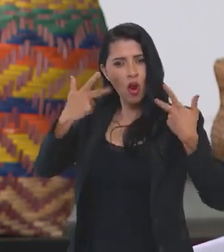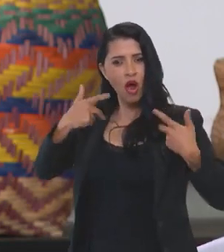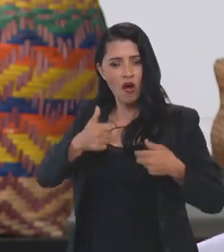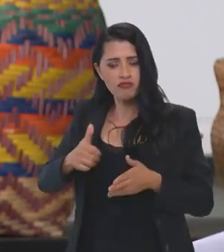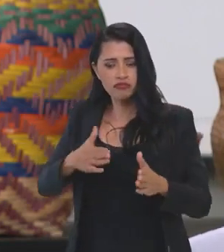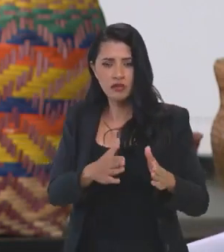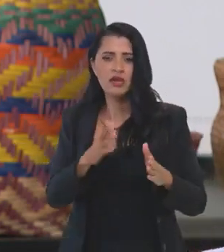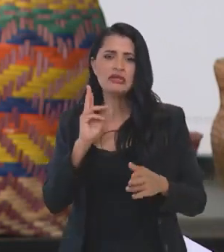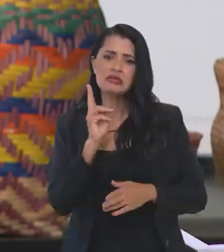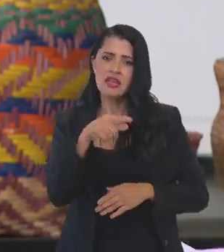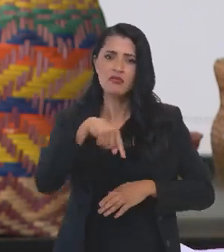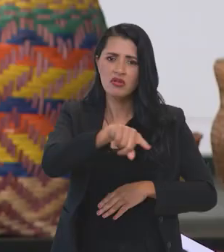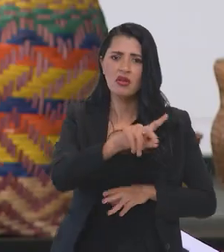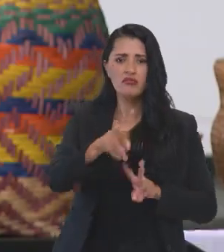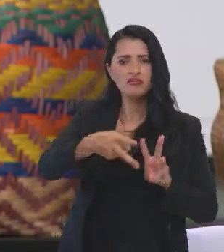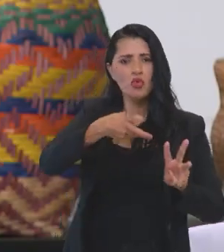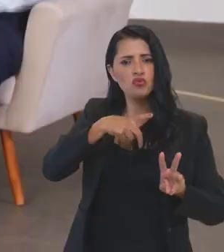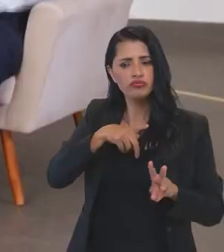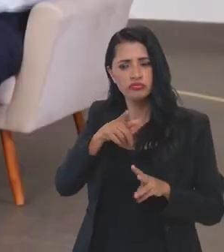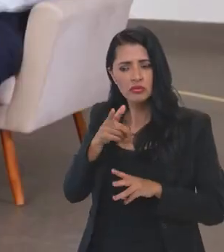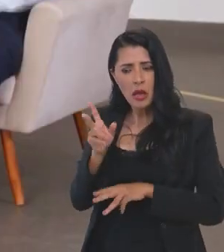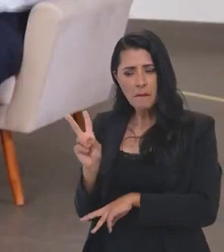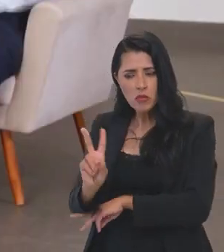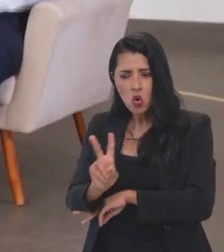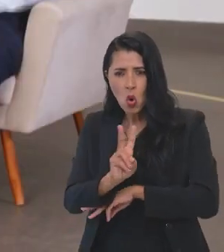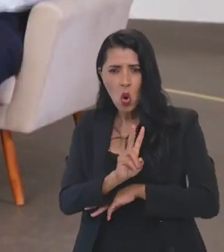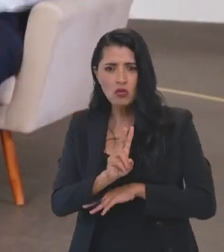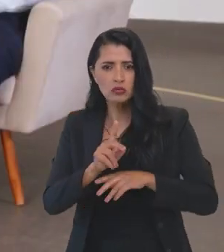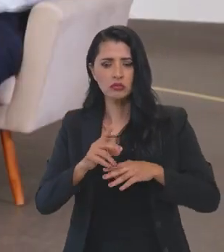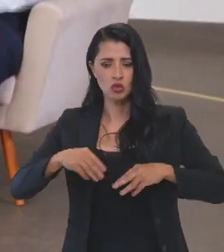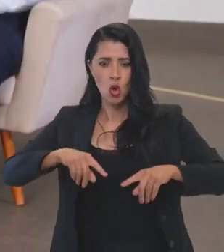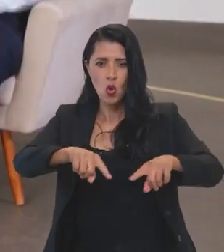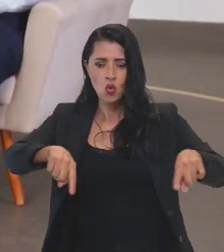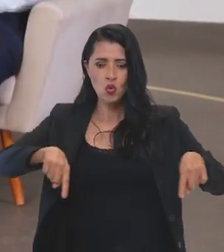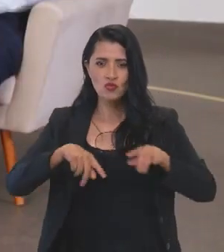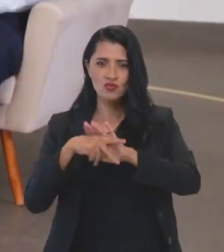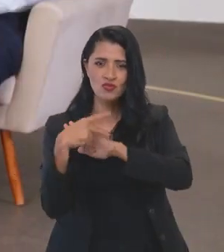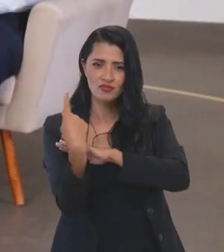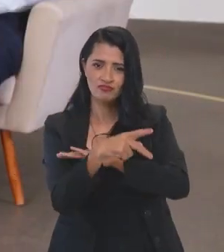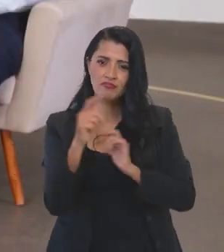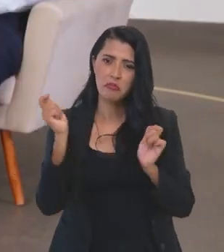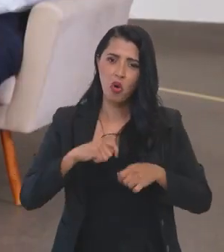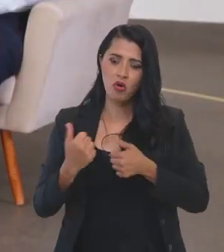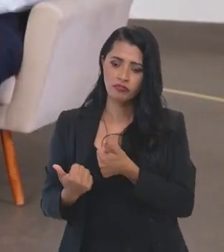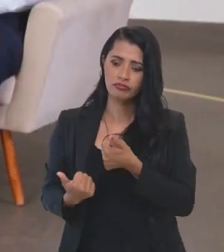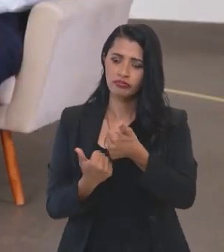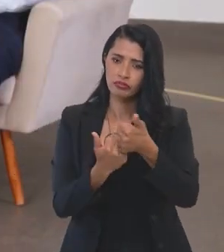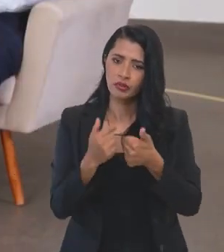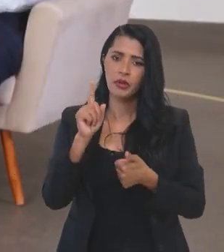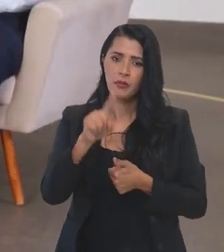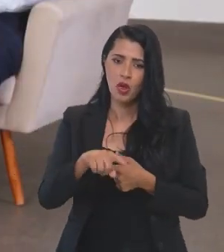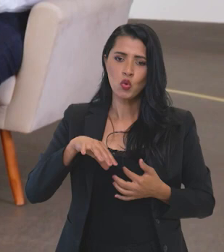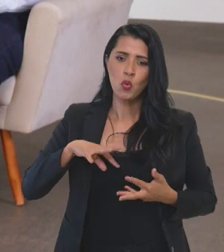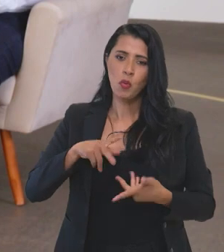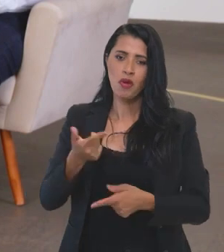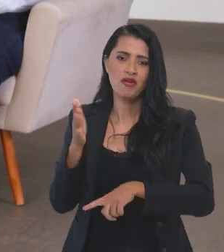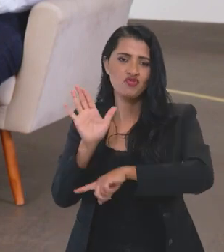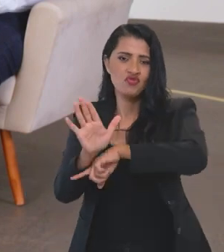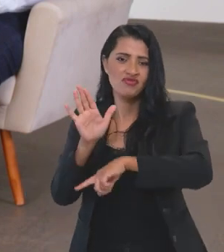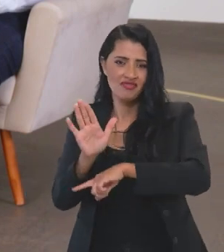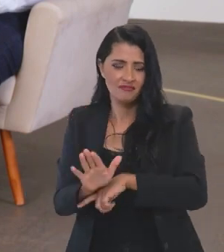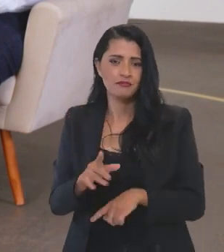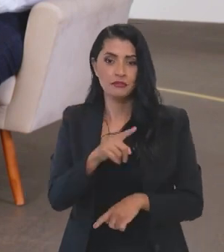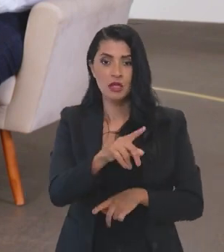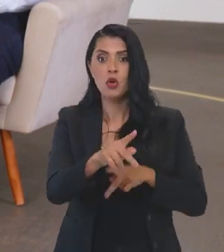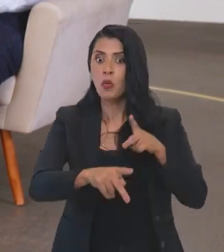os povos indígenas tenham envolvido na proteção de seus territórios e, a partir disso, poder contribuir com o planeta todo.